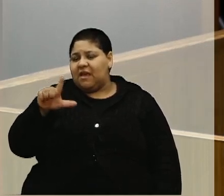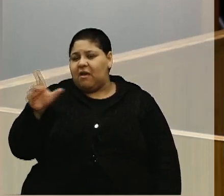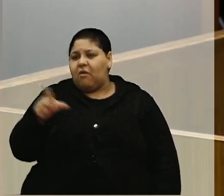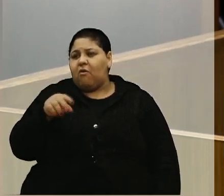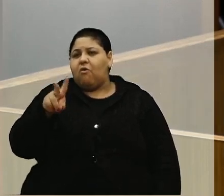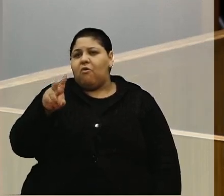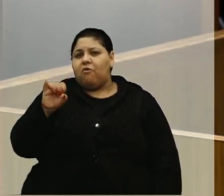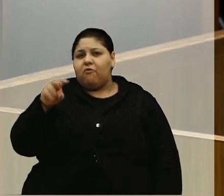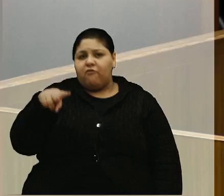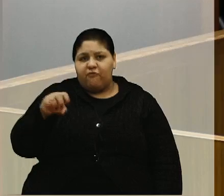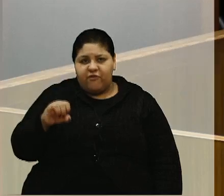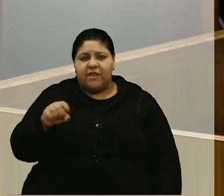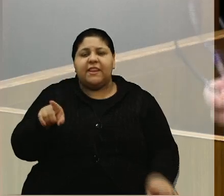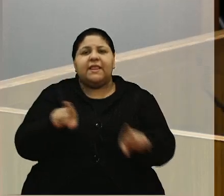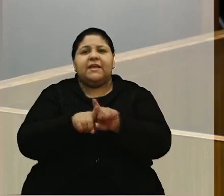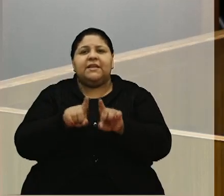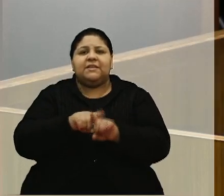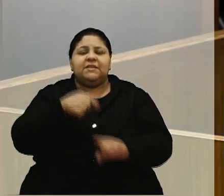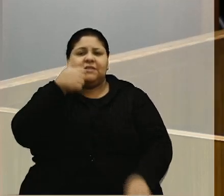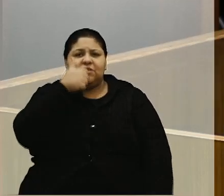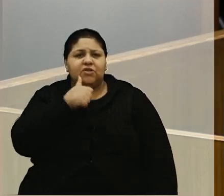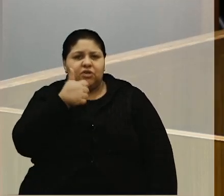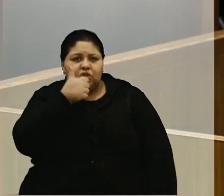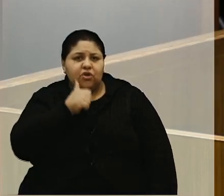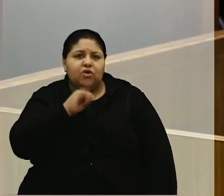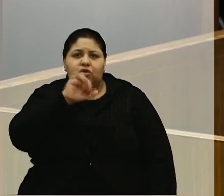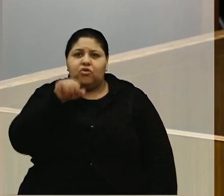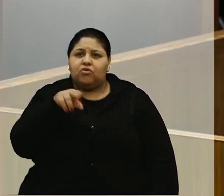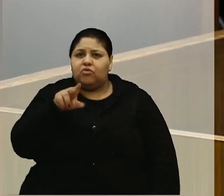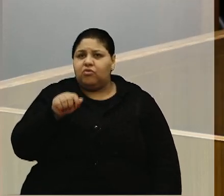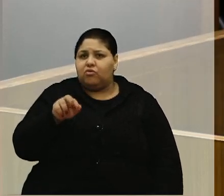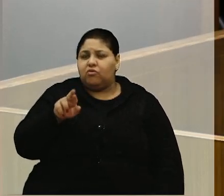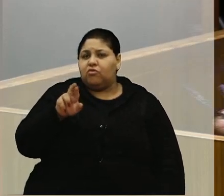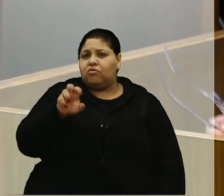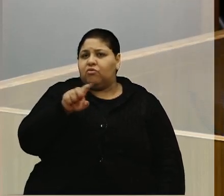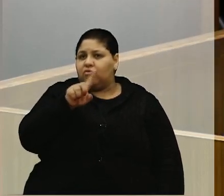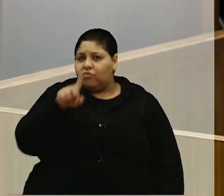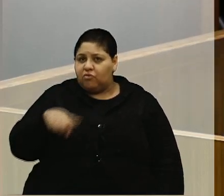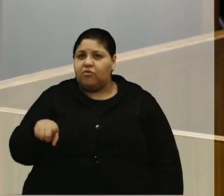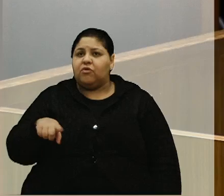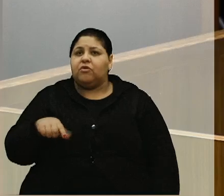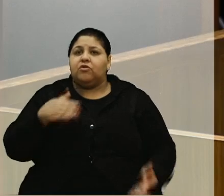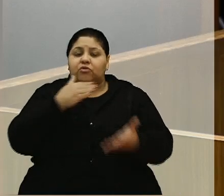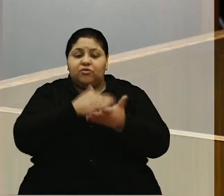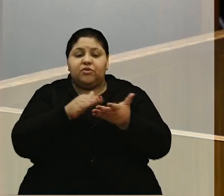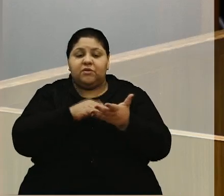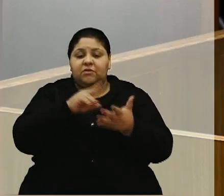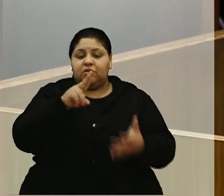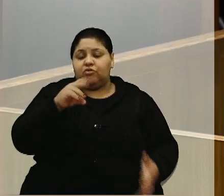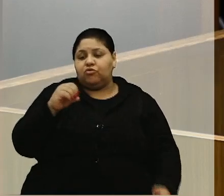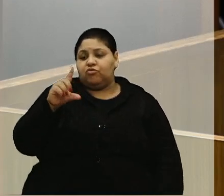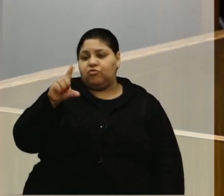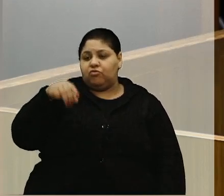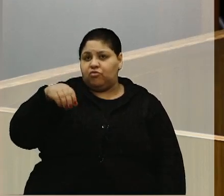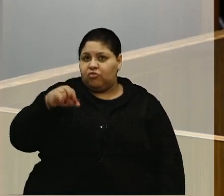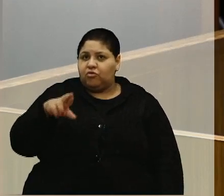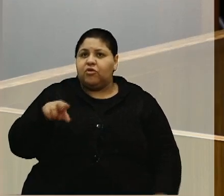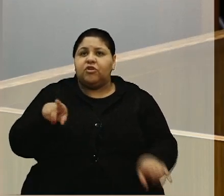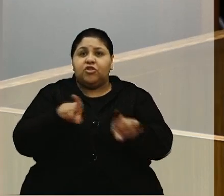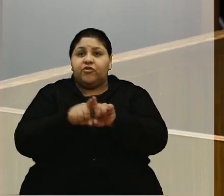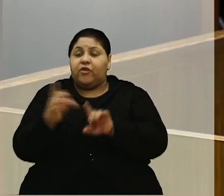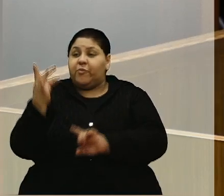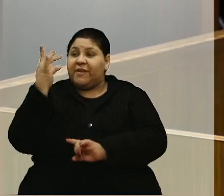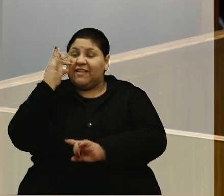também a Paulo Eores, o Juarez, o secretário Volmir, que estiveram lá na sexta-feira.